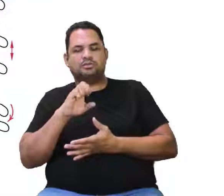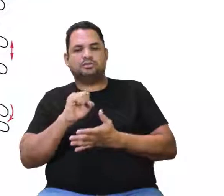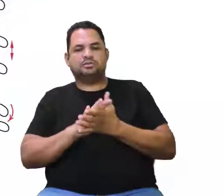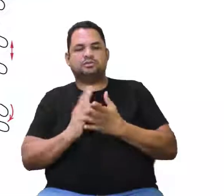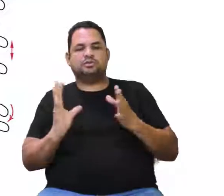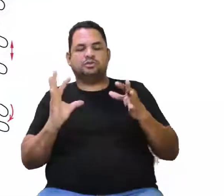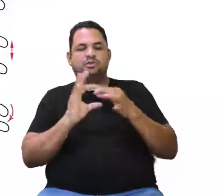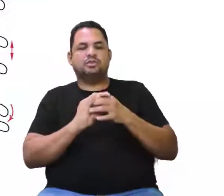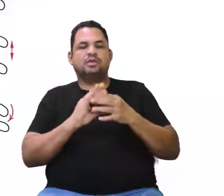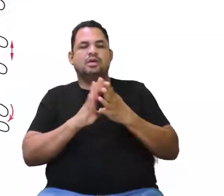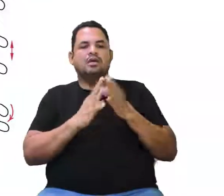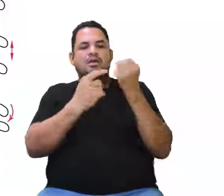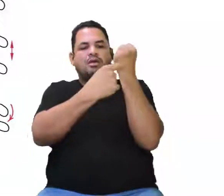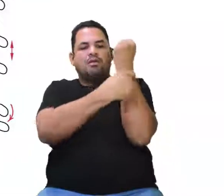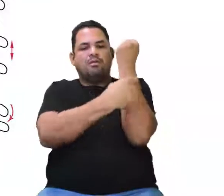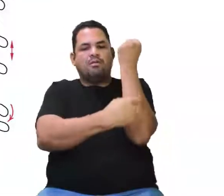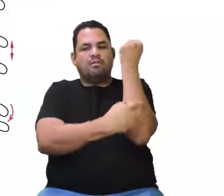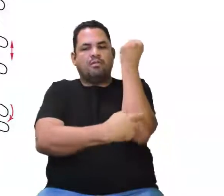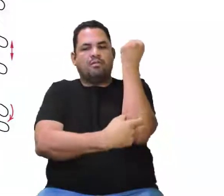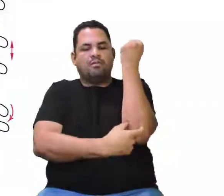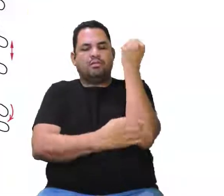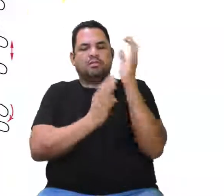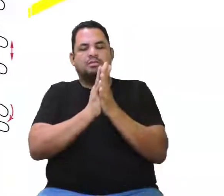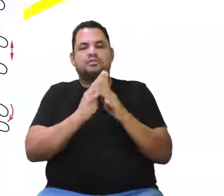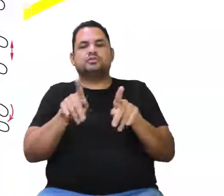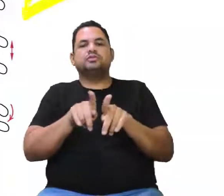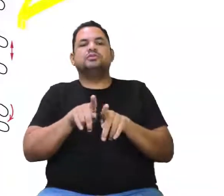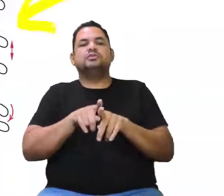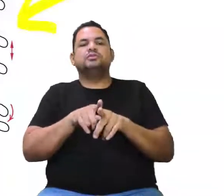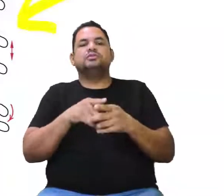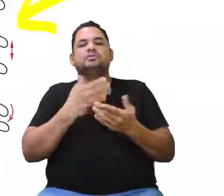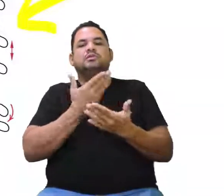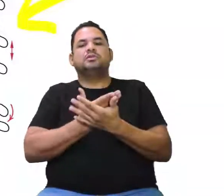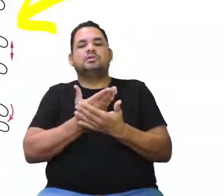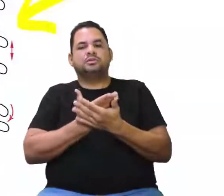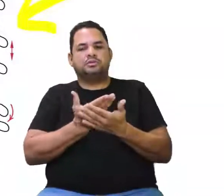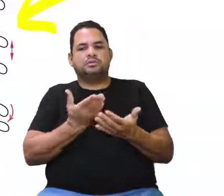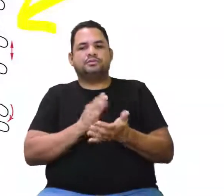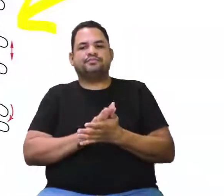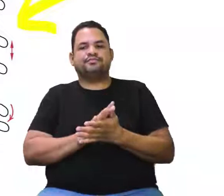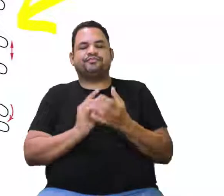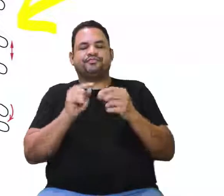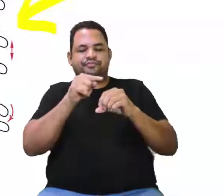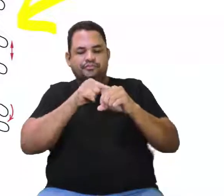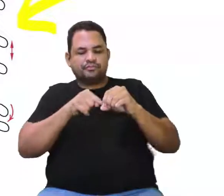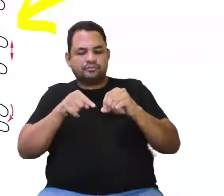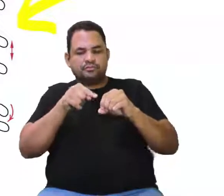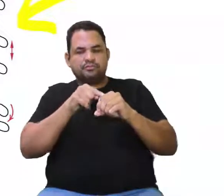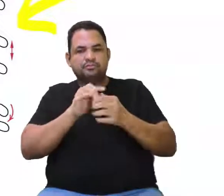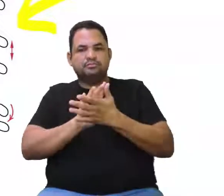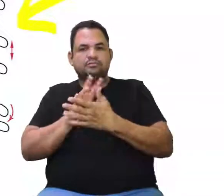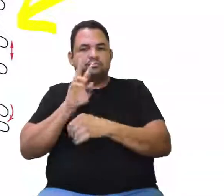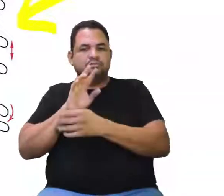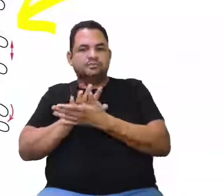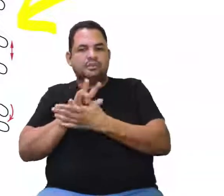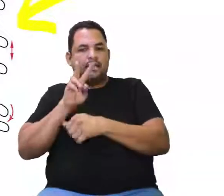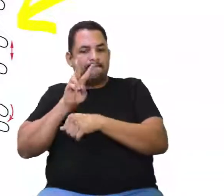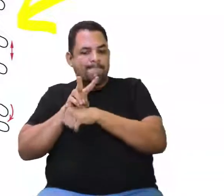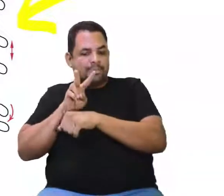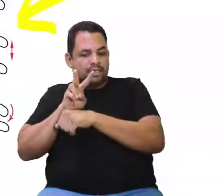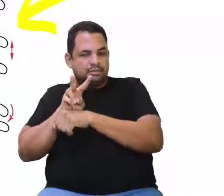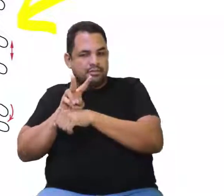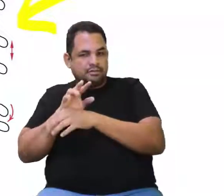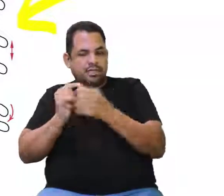à coluna vertebral. Estudamos também sobre o disco, a importância da preservação do nosso